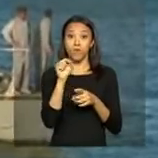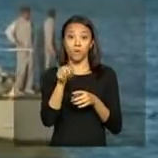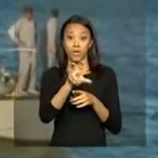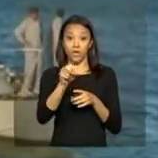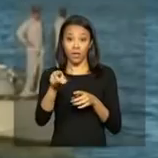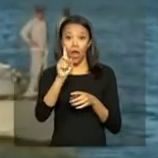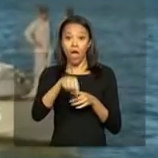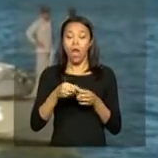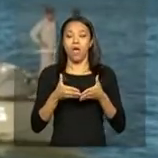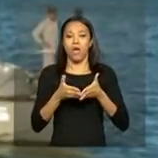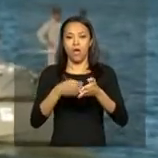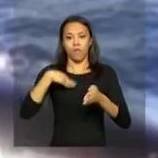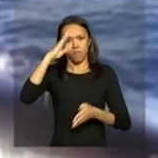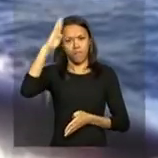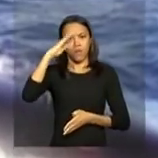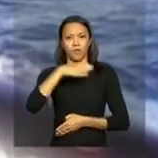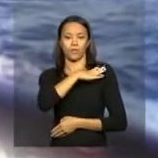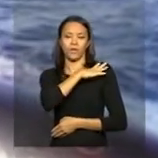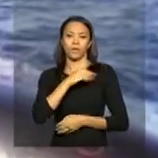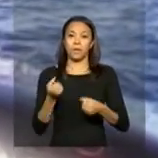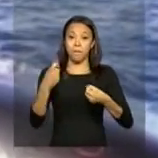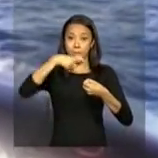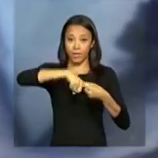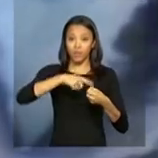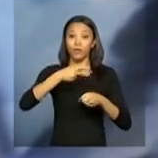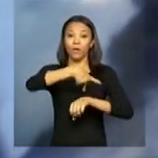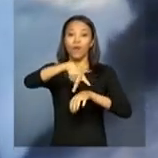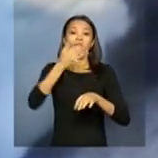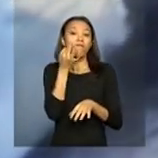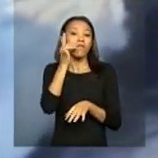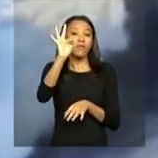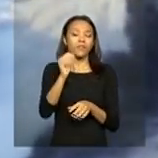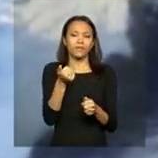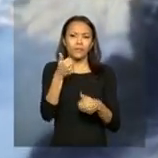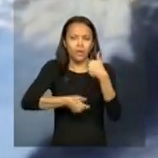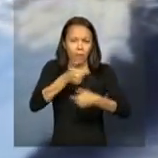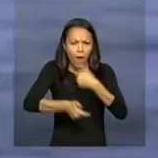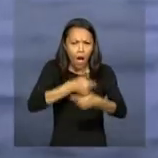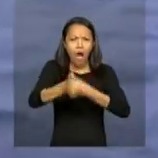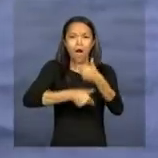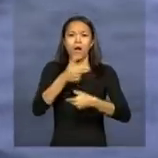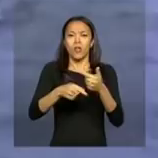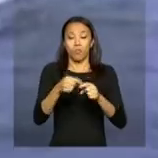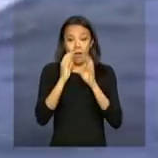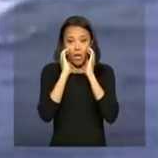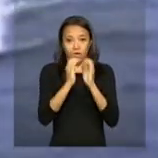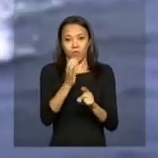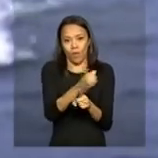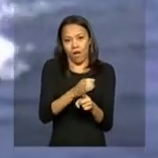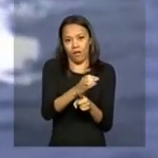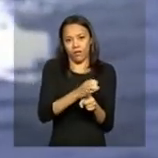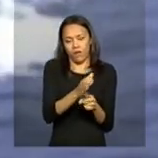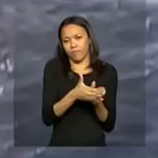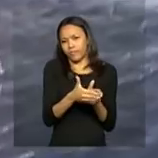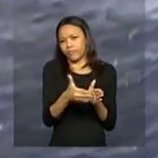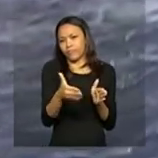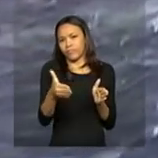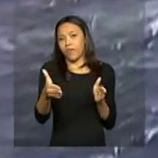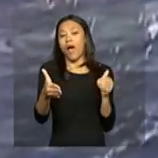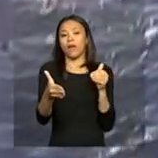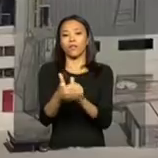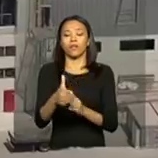onde a Marinha do Brasil, em parceria com a França, trabalha para cumprir um cronograma que se estende até